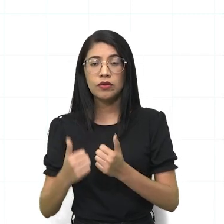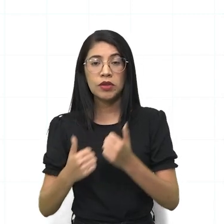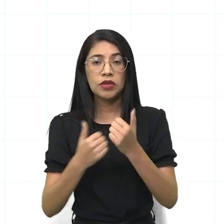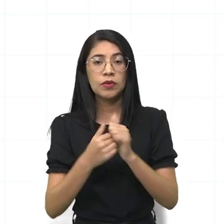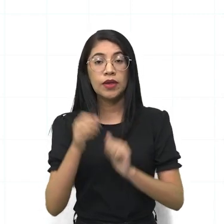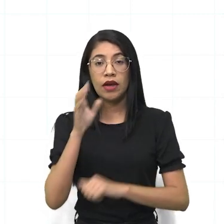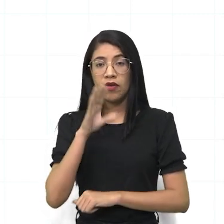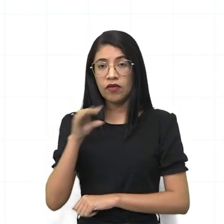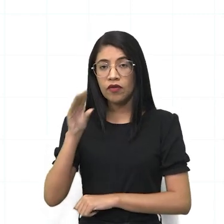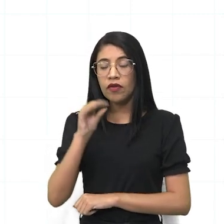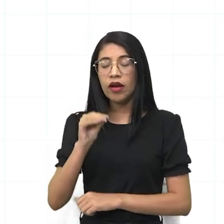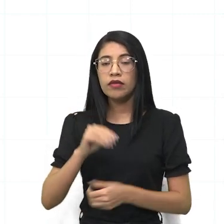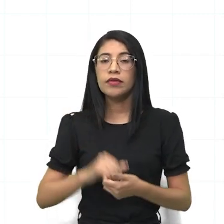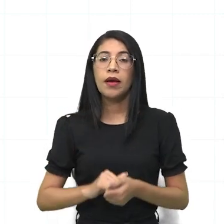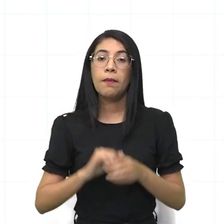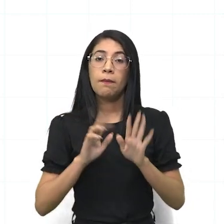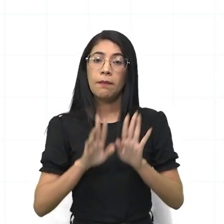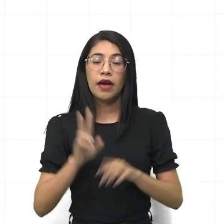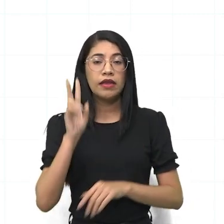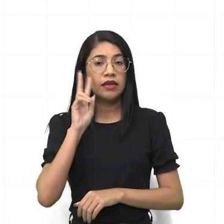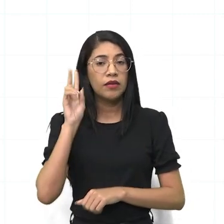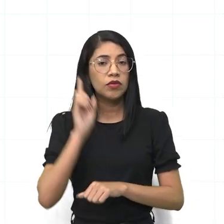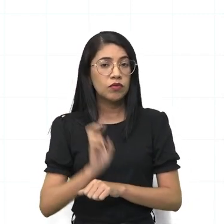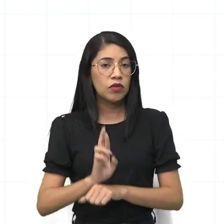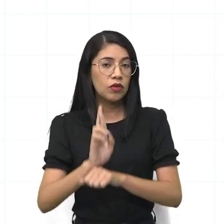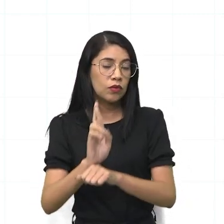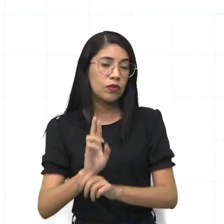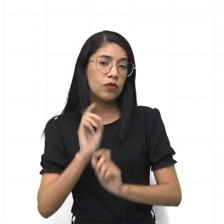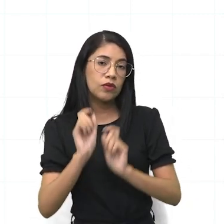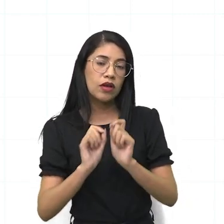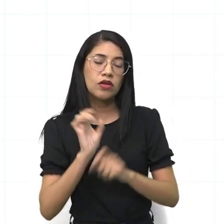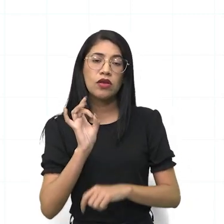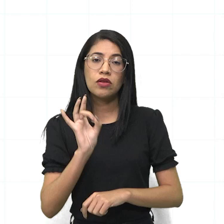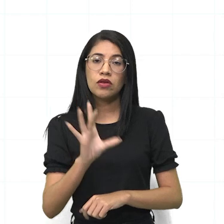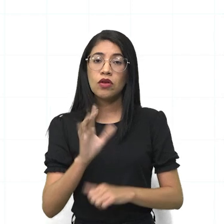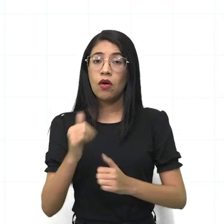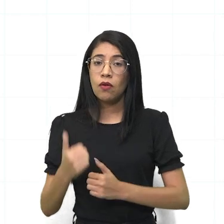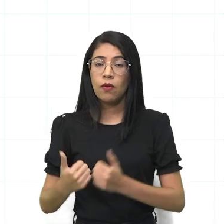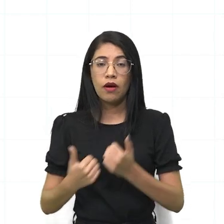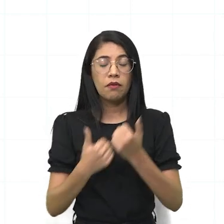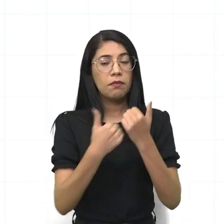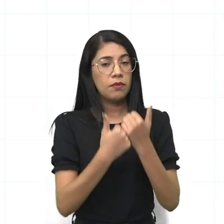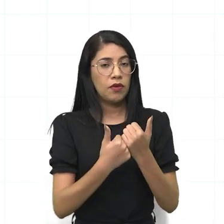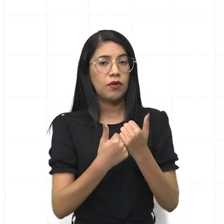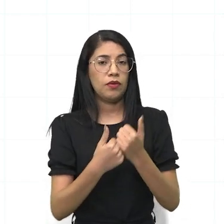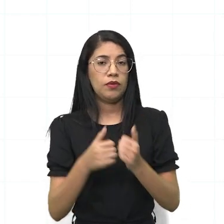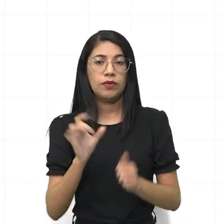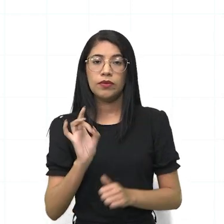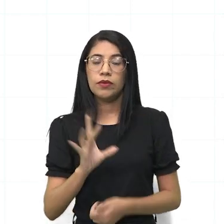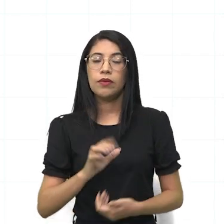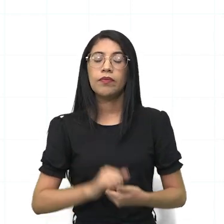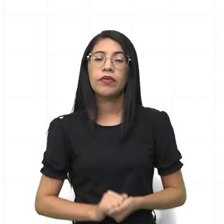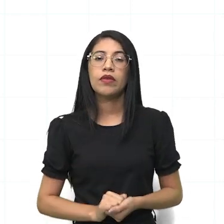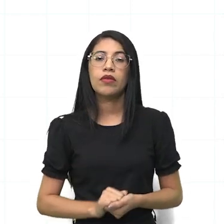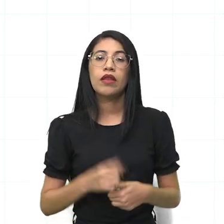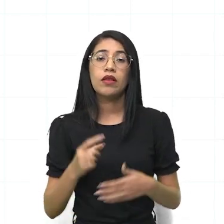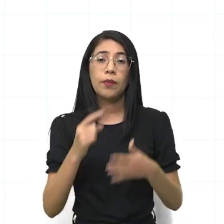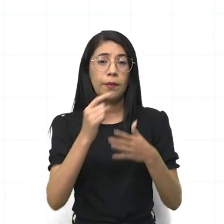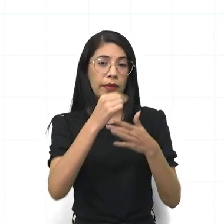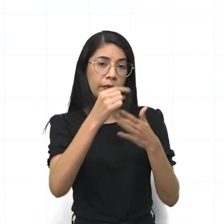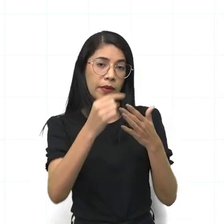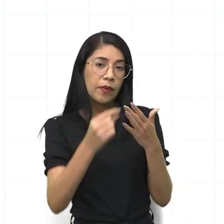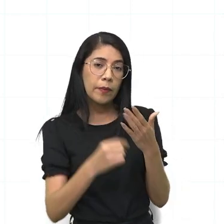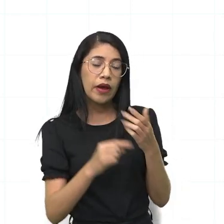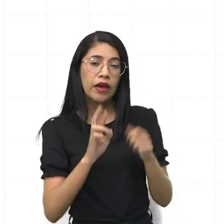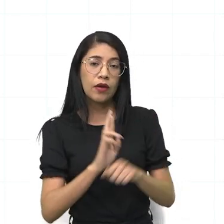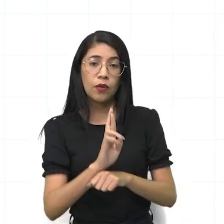oral, lembre-se, lembre tais recursos são apenas apoios, tá, então, esses recursos, eles